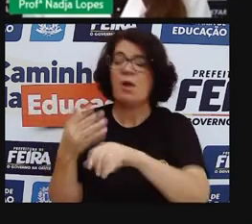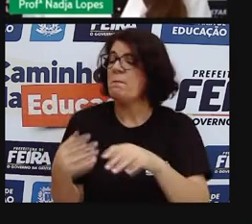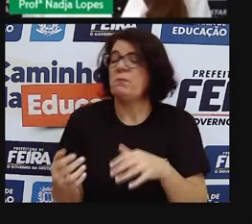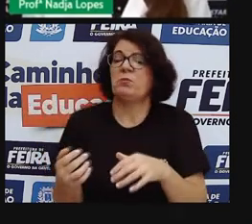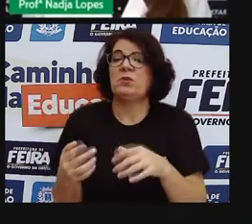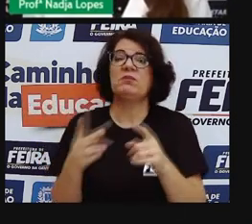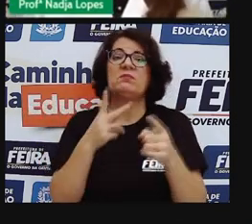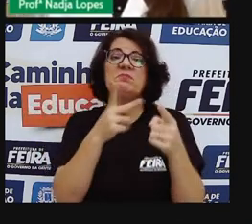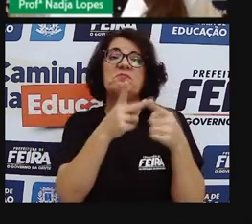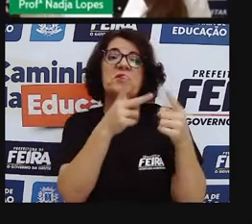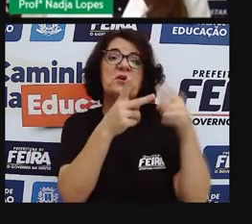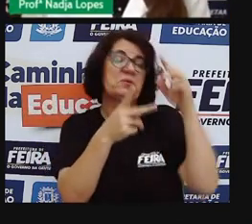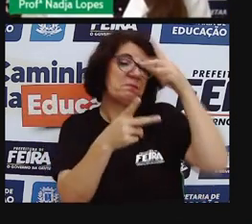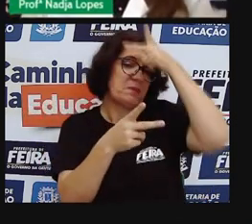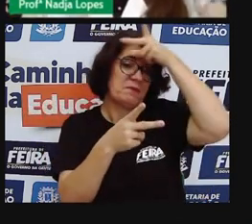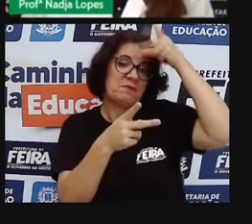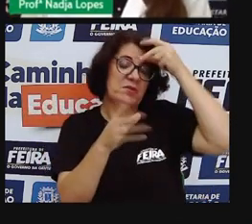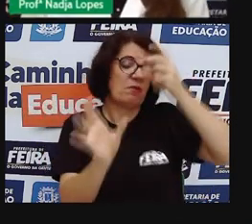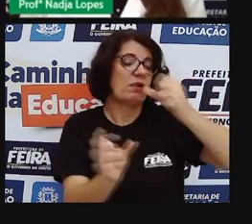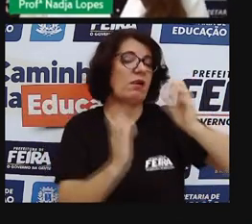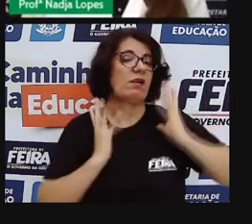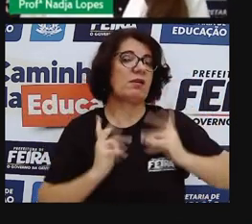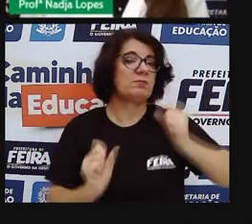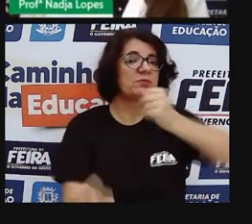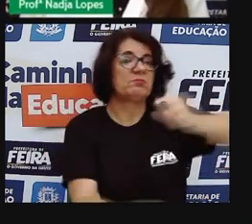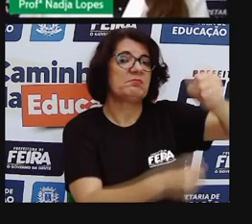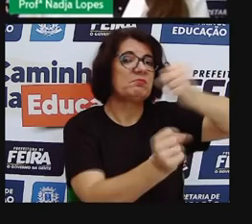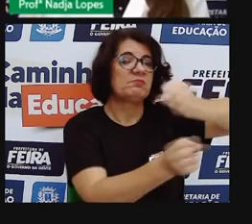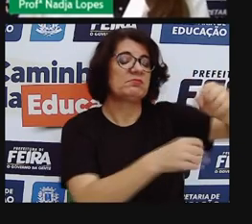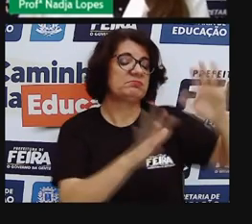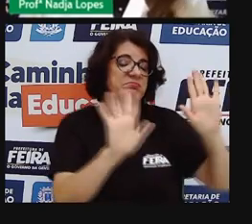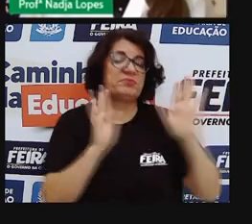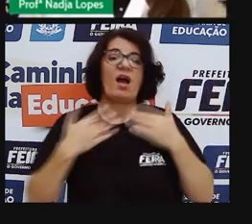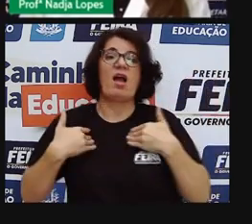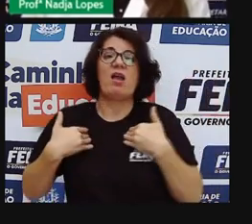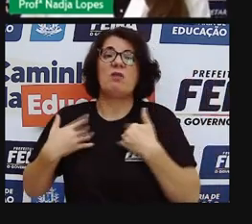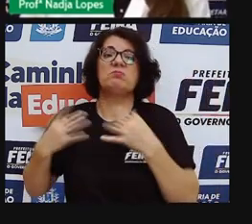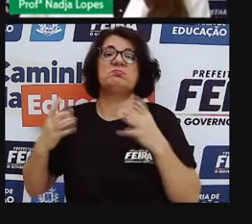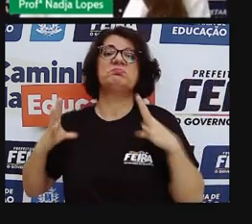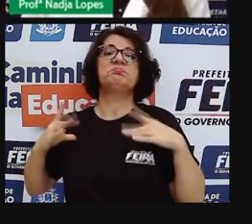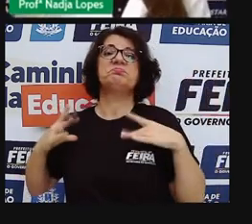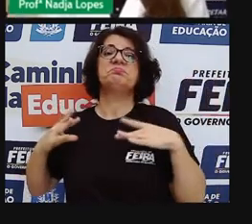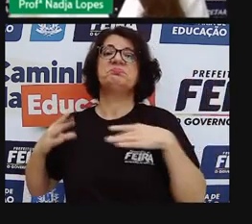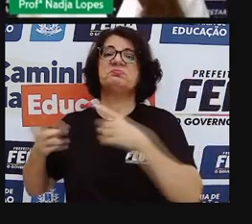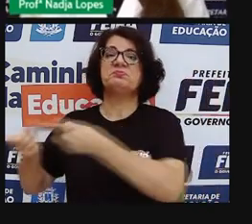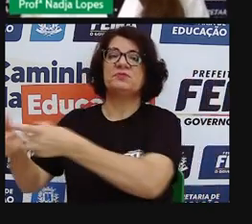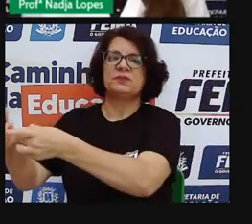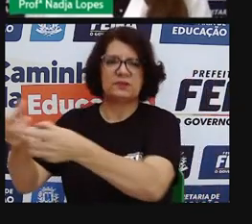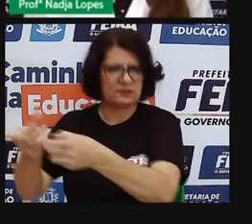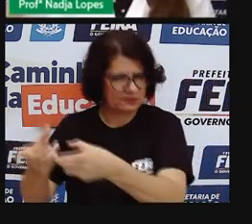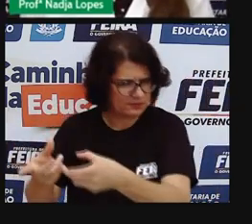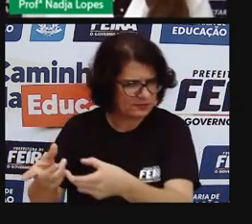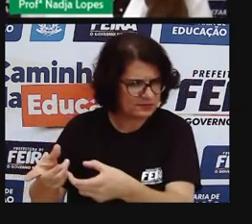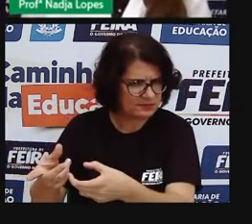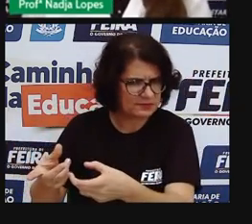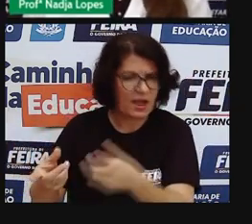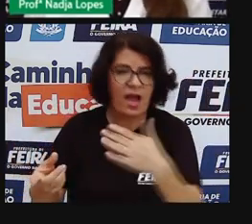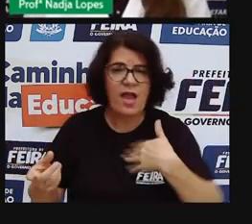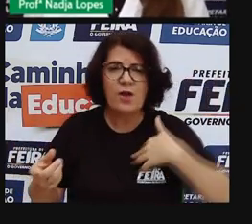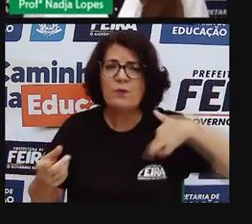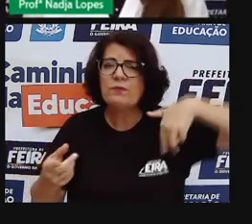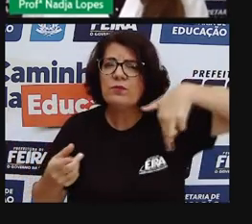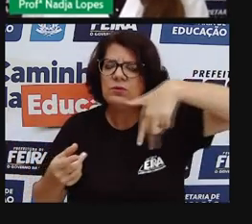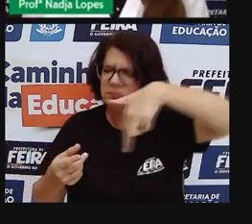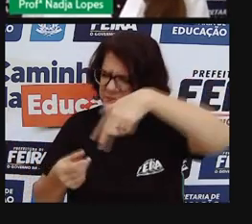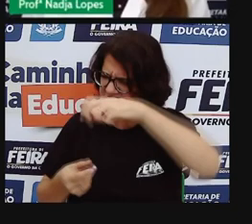coleta, então, às vezes a gente vai numa feira que tem mau cheiro, né, então, às vezes a gente vai que a gente fica pisando nas coisas que estão jogadas